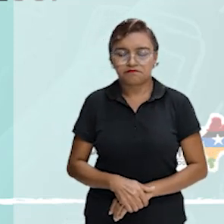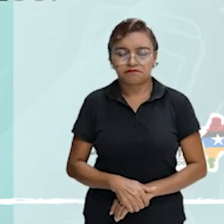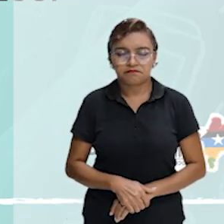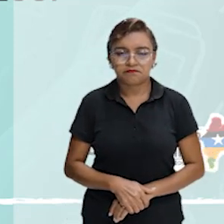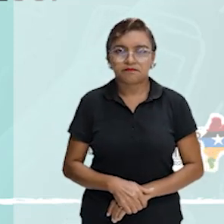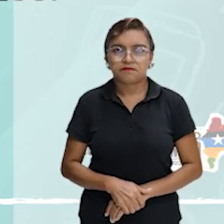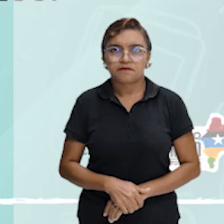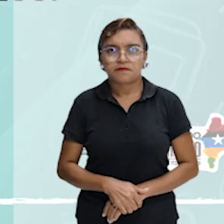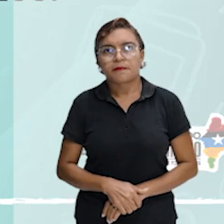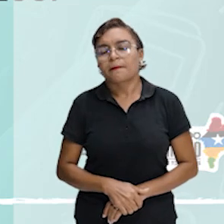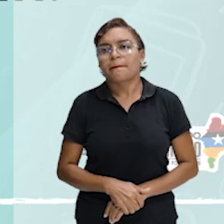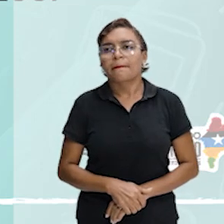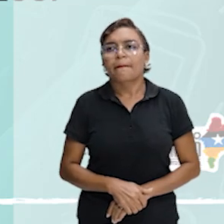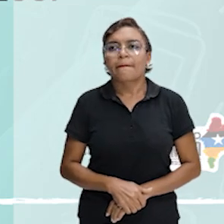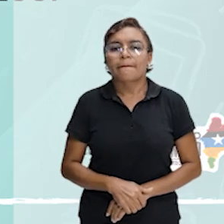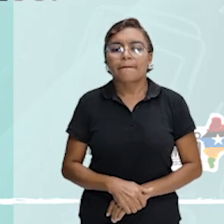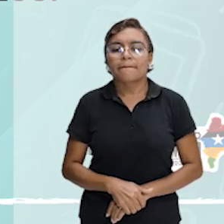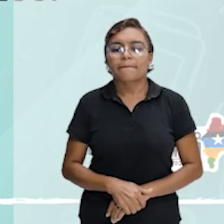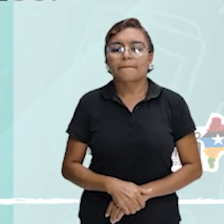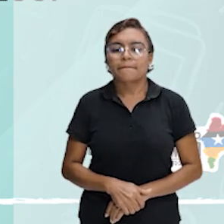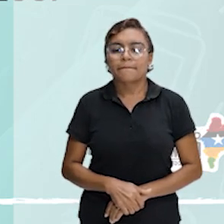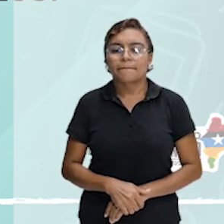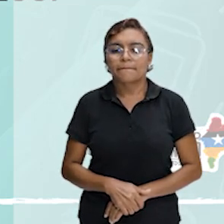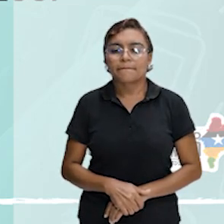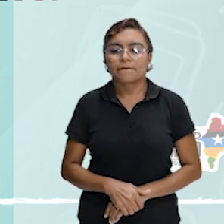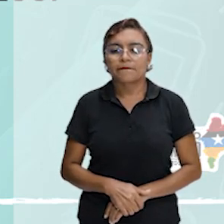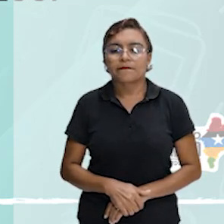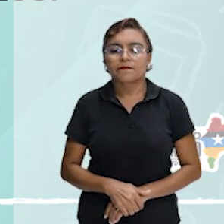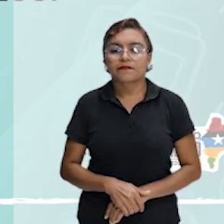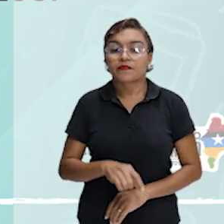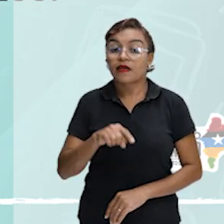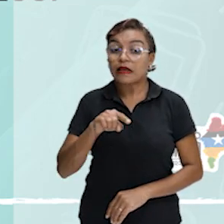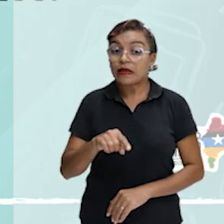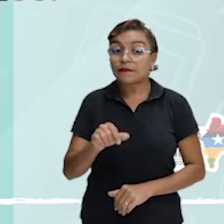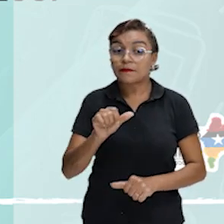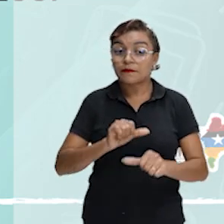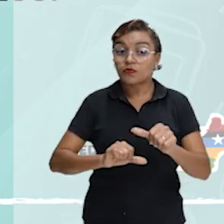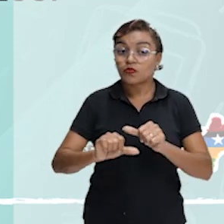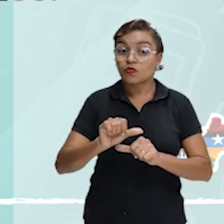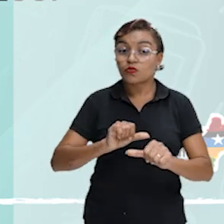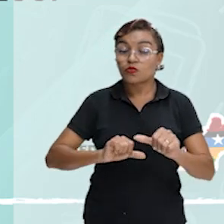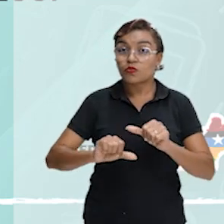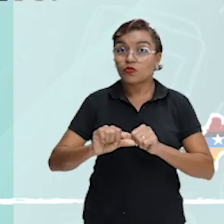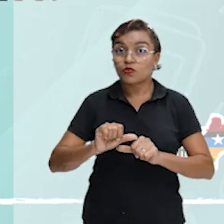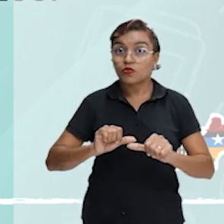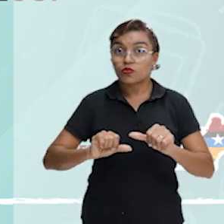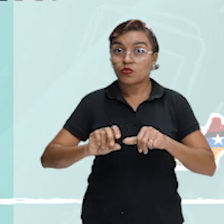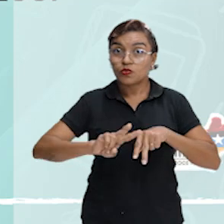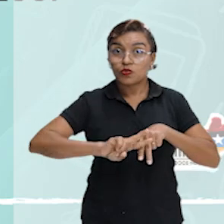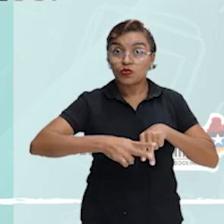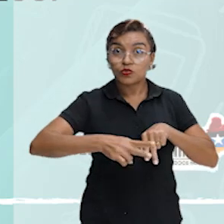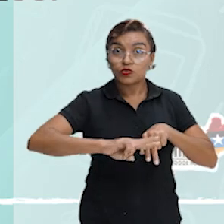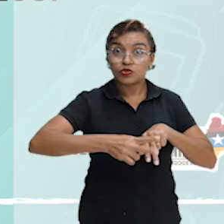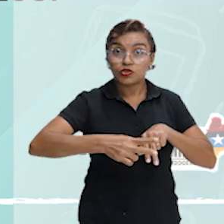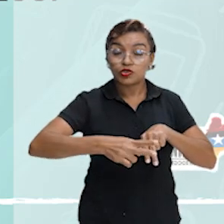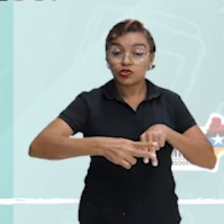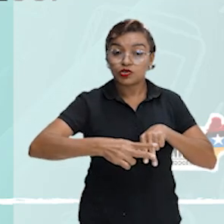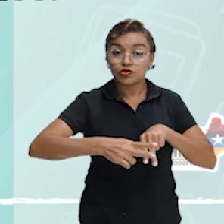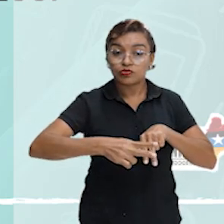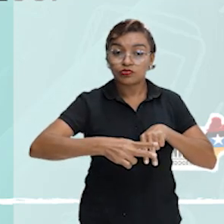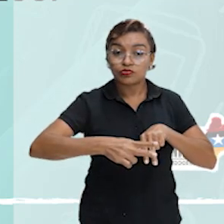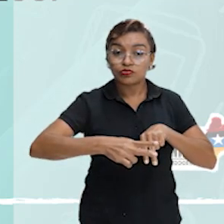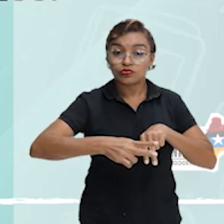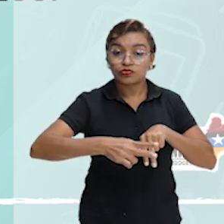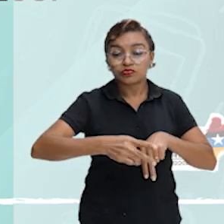James haveria de se tornar Harry, em homenagem a Harry Huckman, impulsionador da